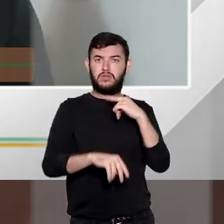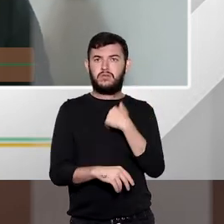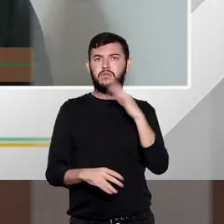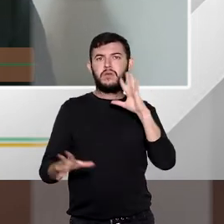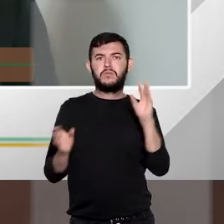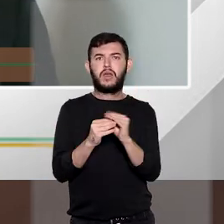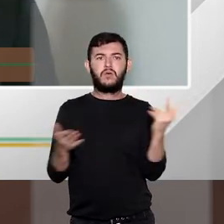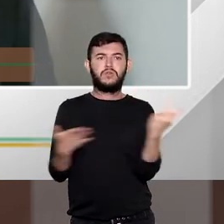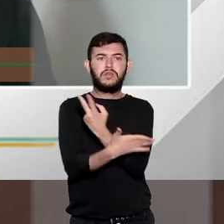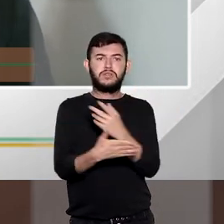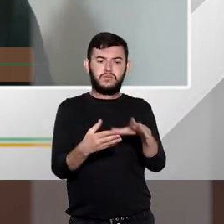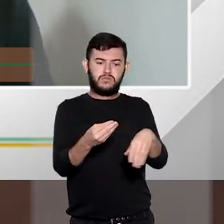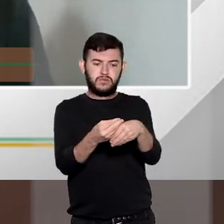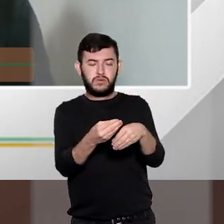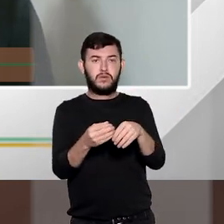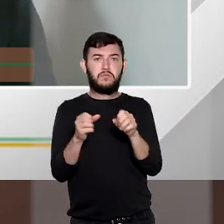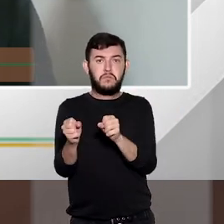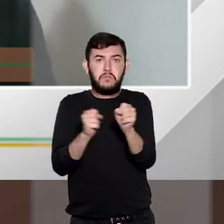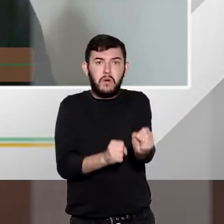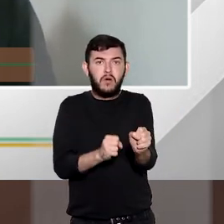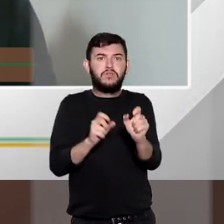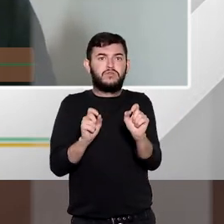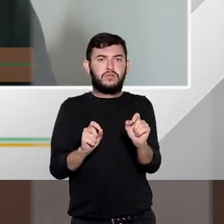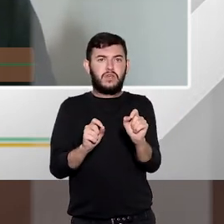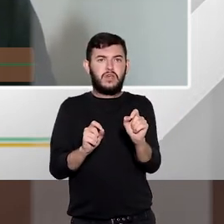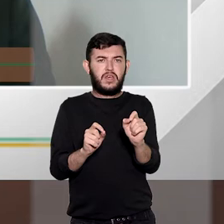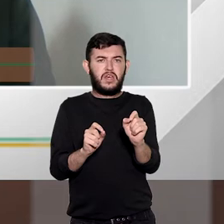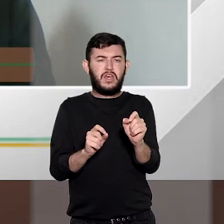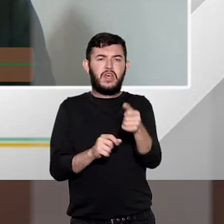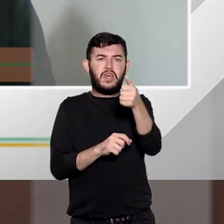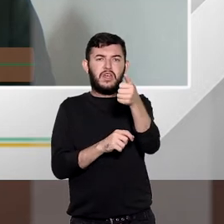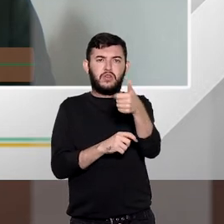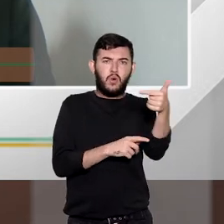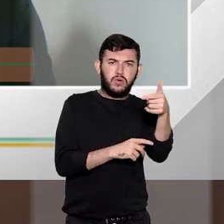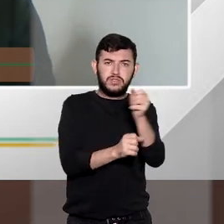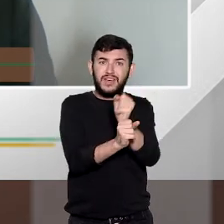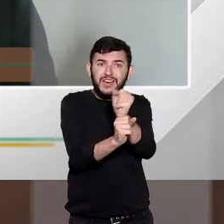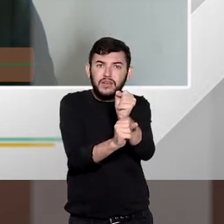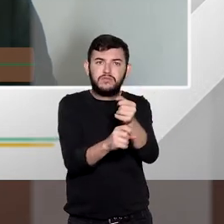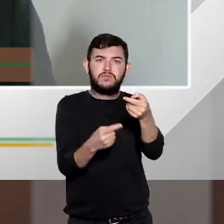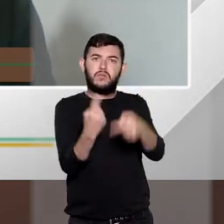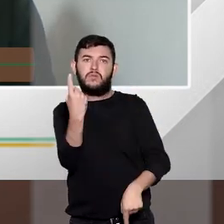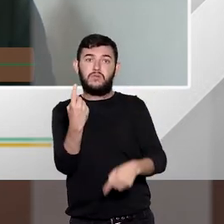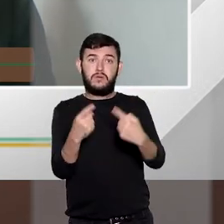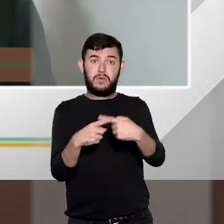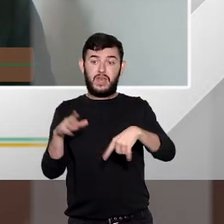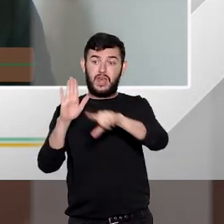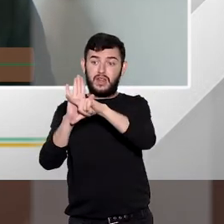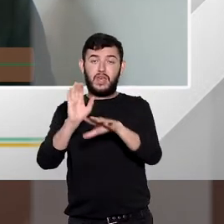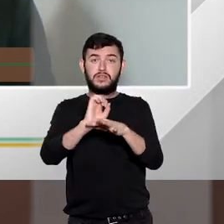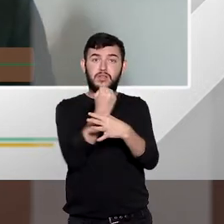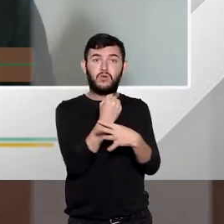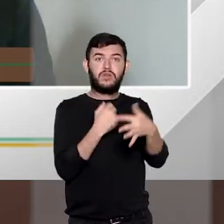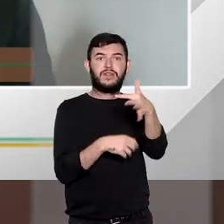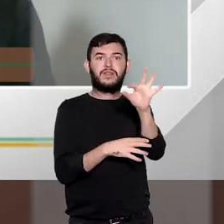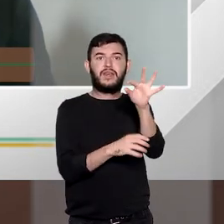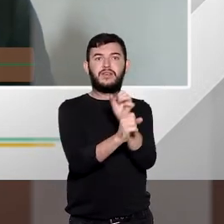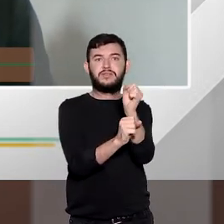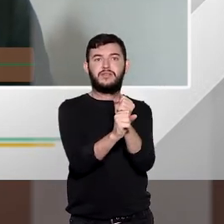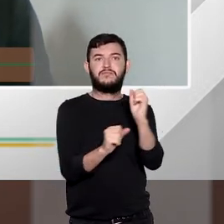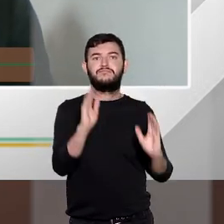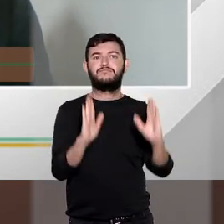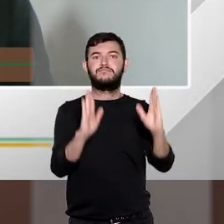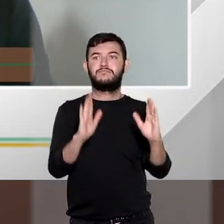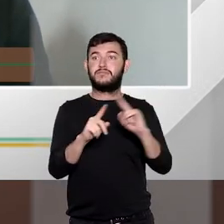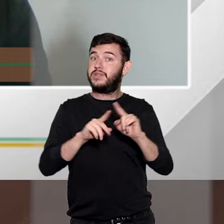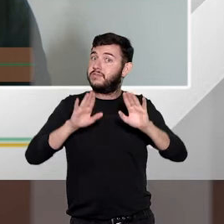agravante. Em tese, não poderia ir para 11, para 12. Também tem esse óbice legal aí. Mas o que acontece? Aqui também,